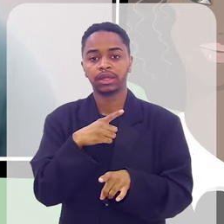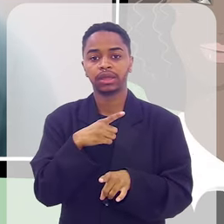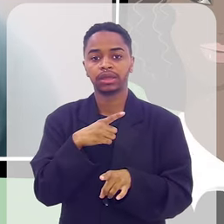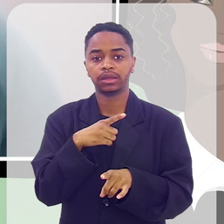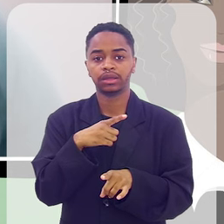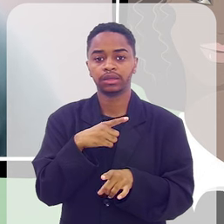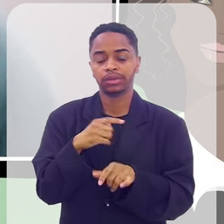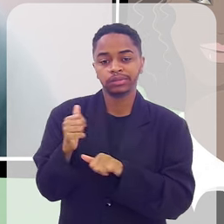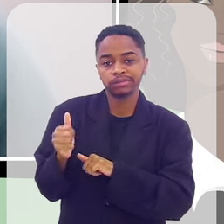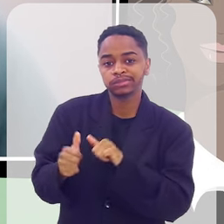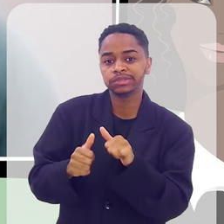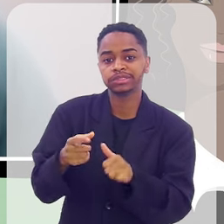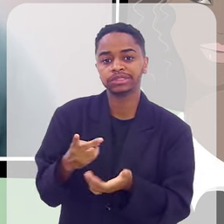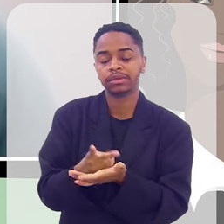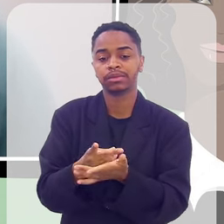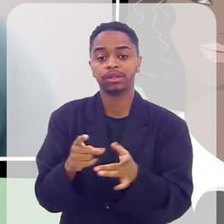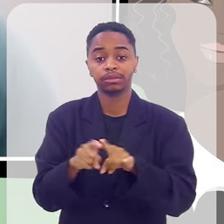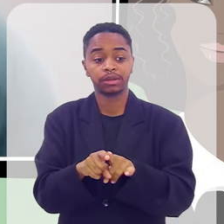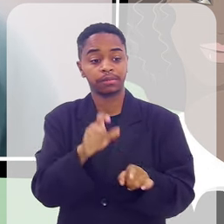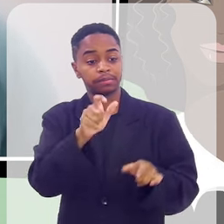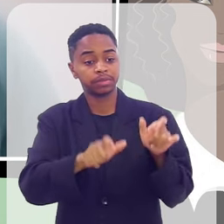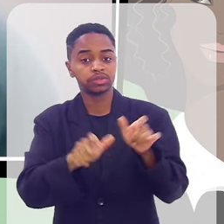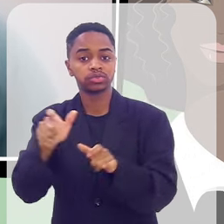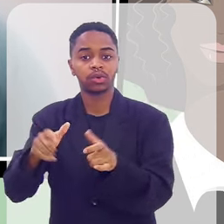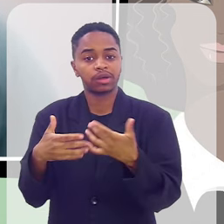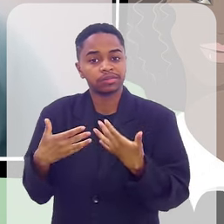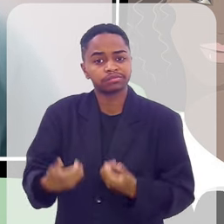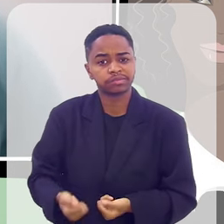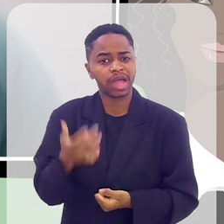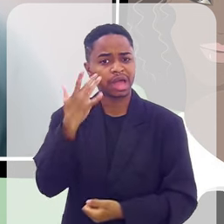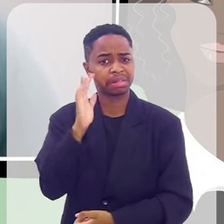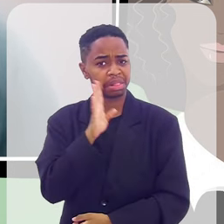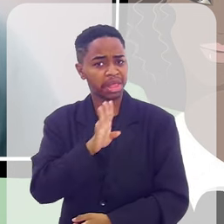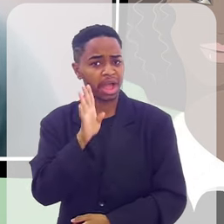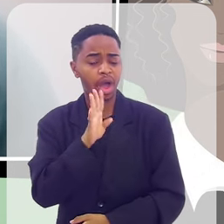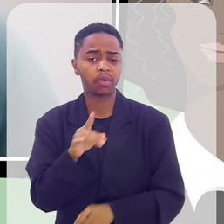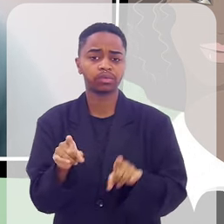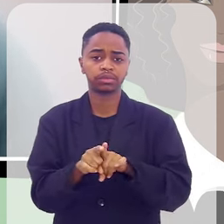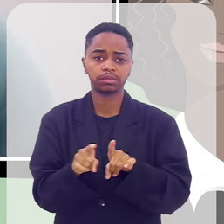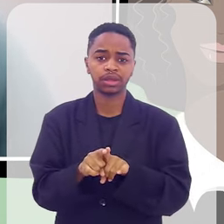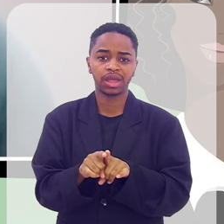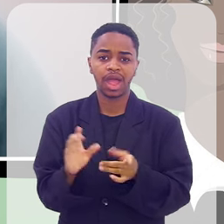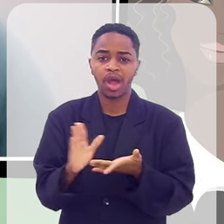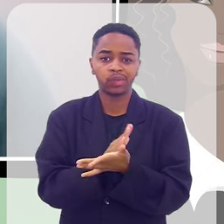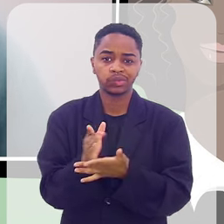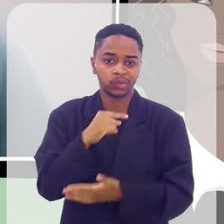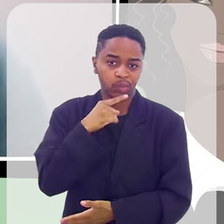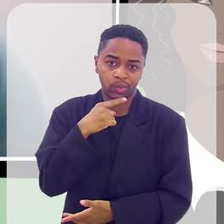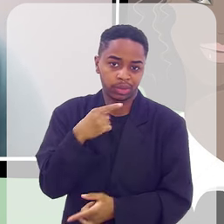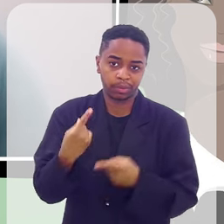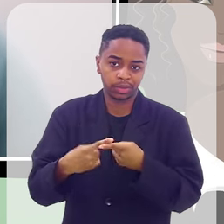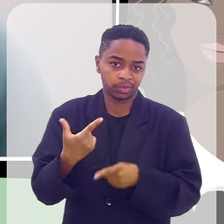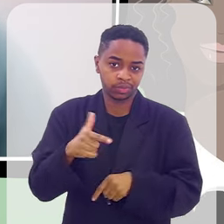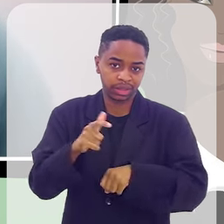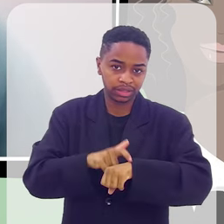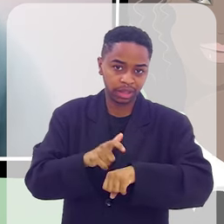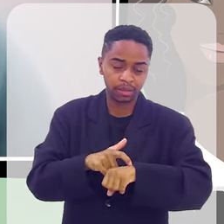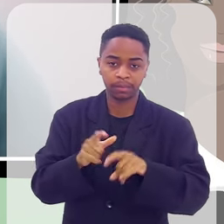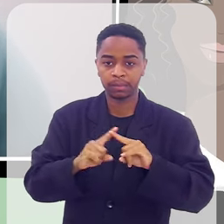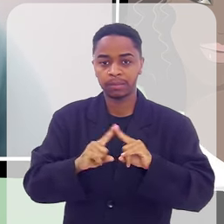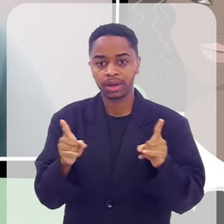isso. E todos têm uma receptividade nossa, que bacana. Muitos não têm disponibilidade,